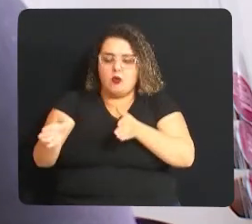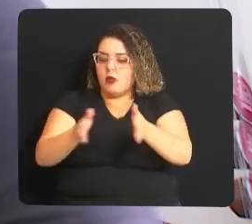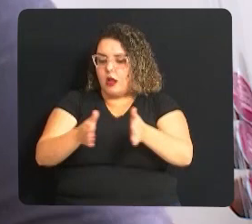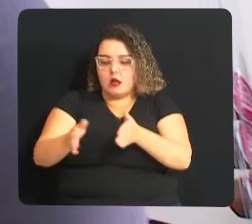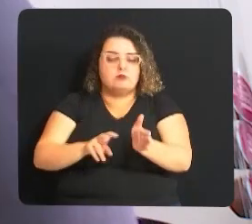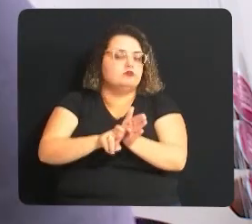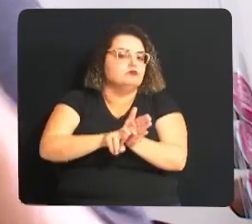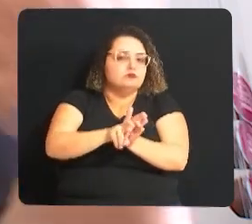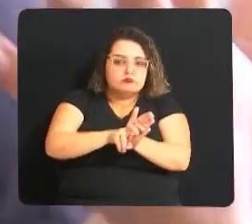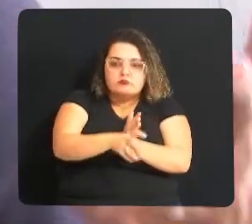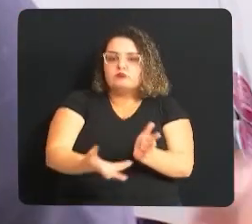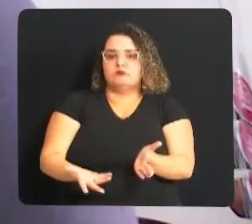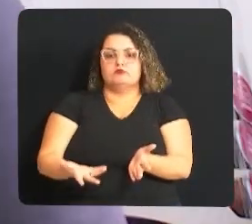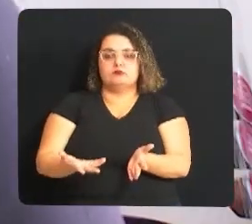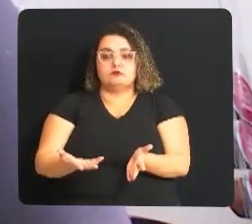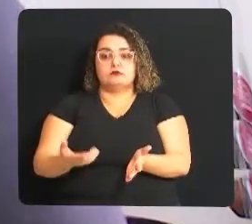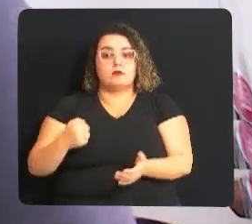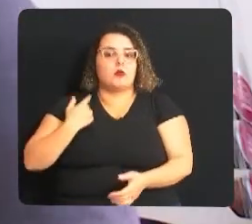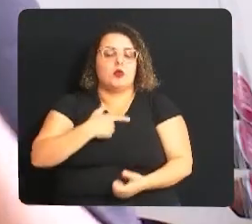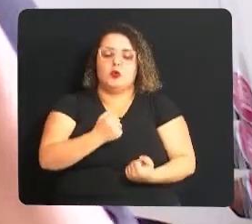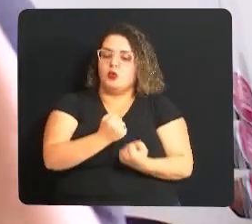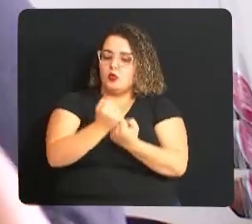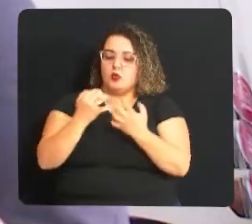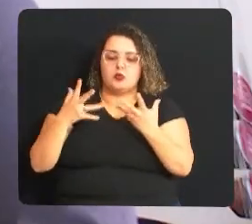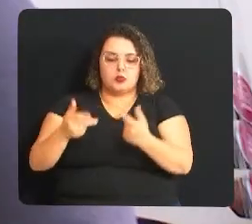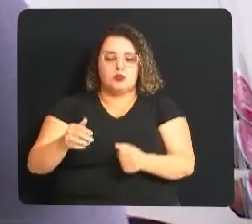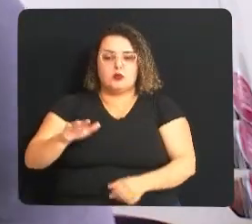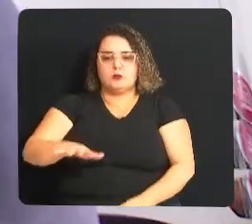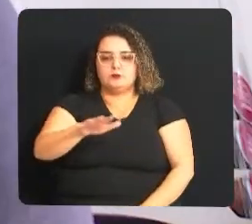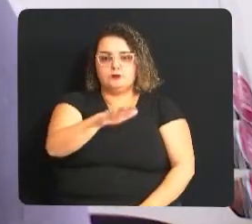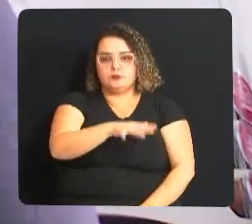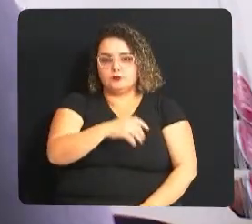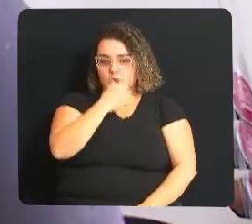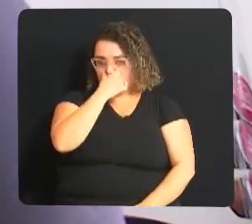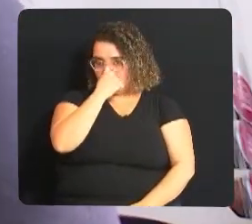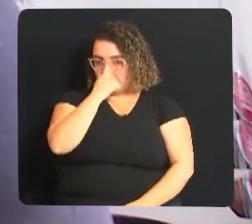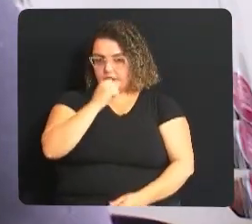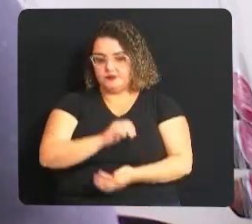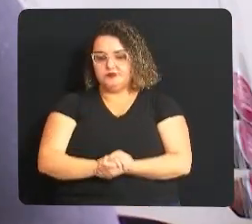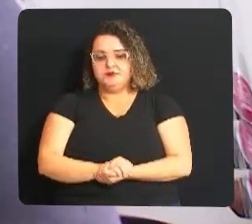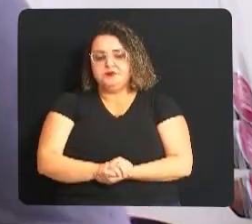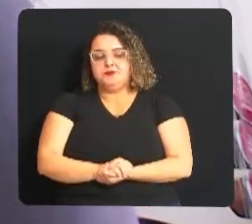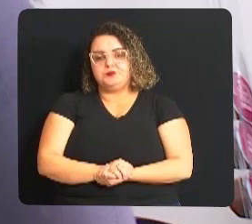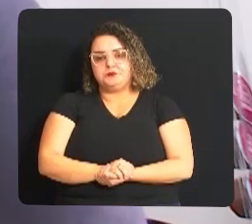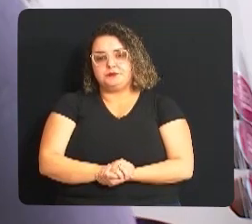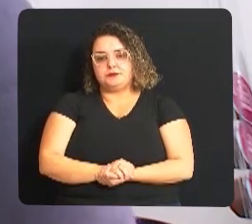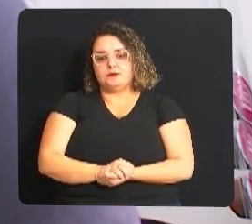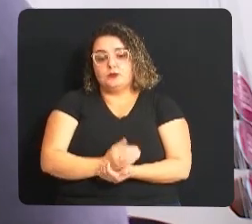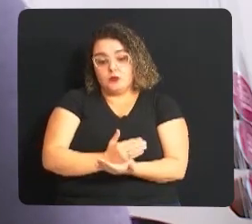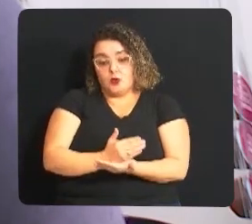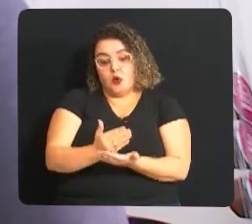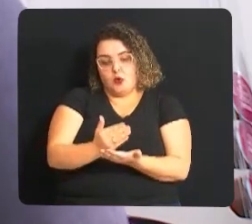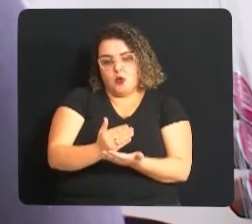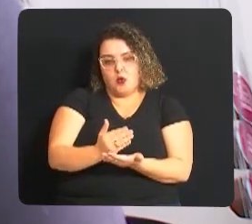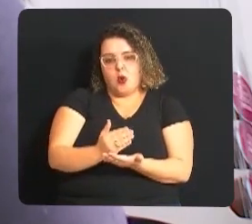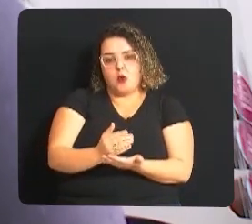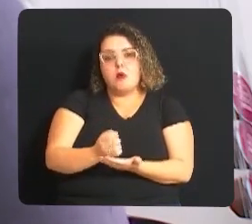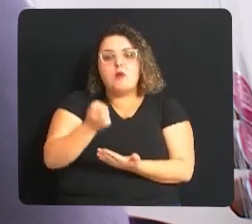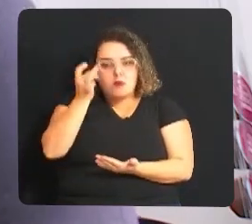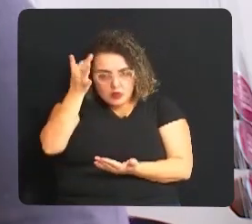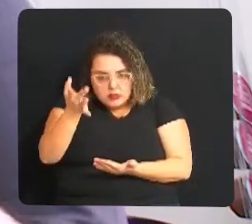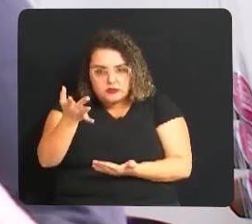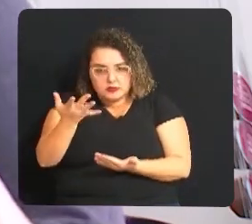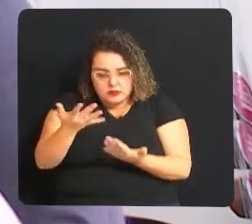um cadeirante. Então, nós damos suporte em todas as áreas, desde como agente facilitador mesmo de